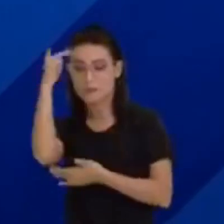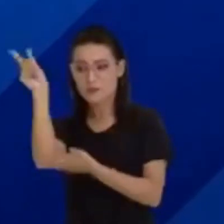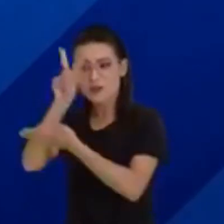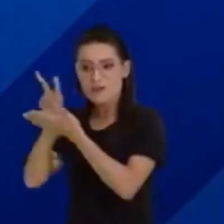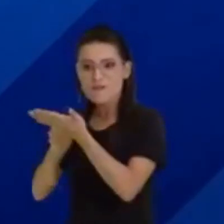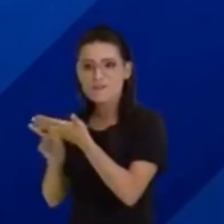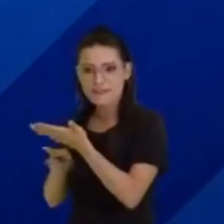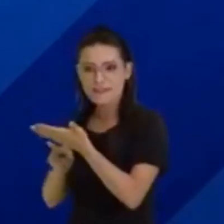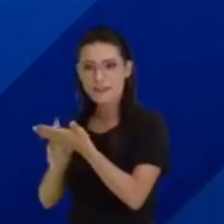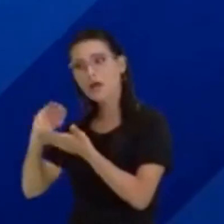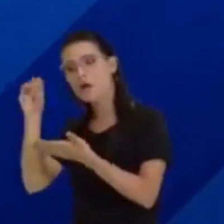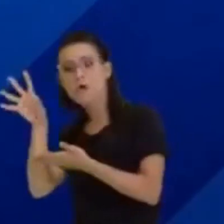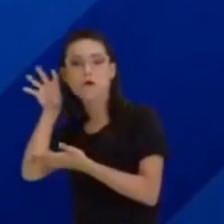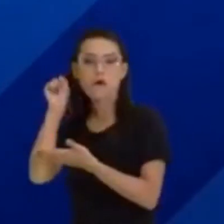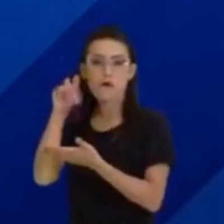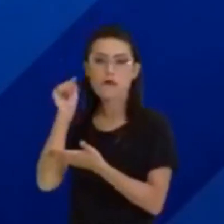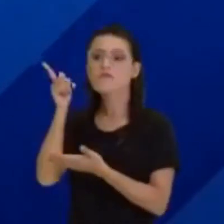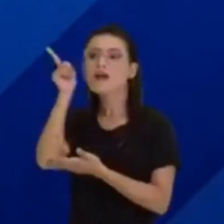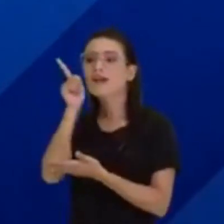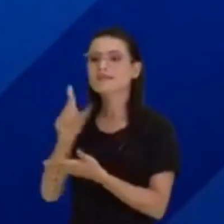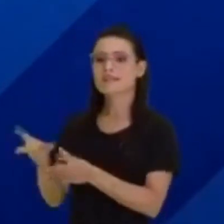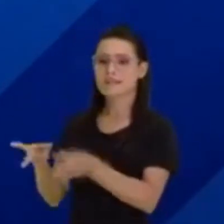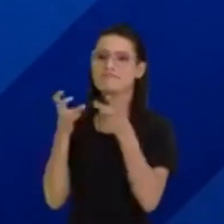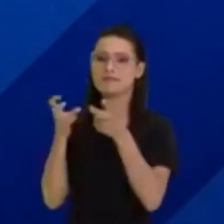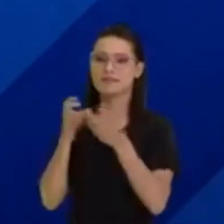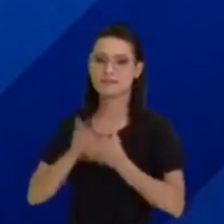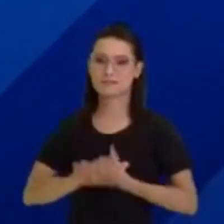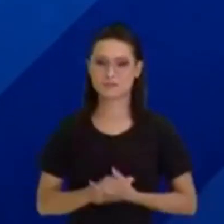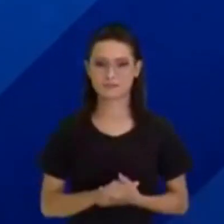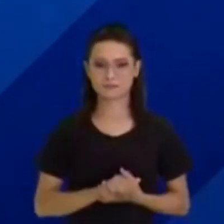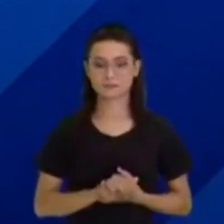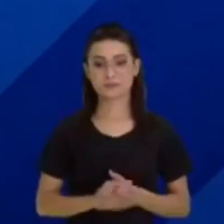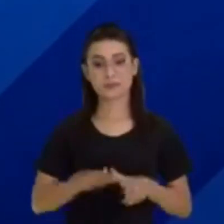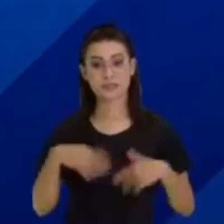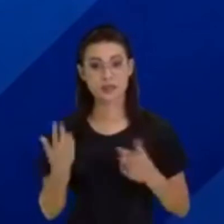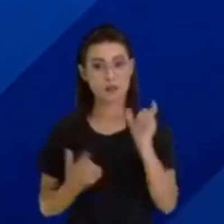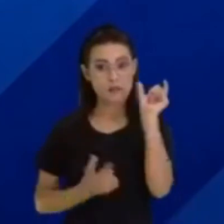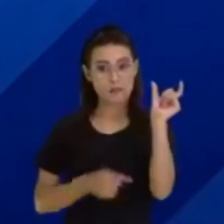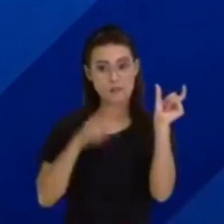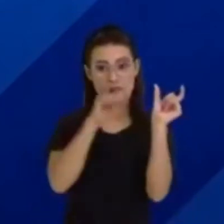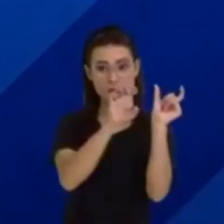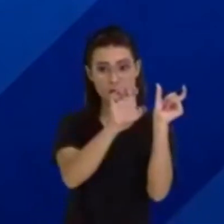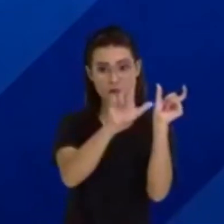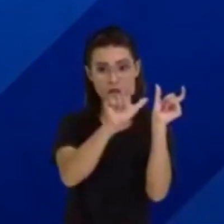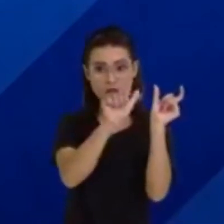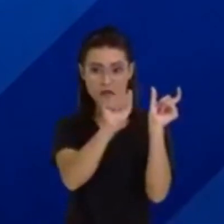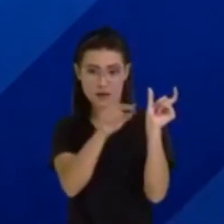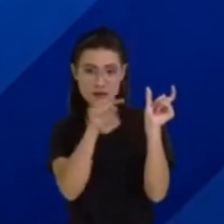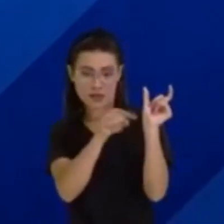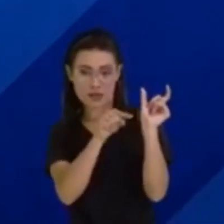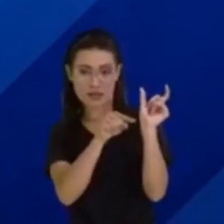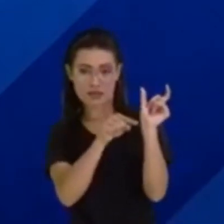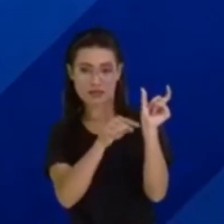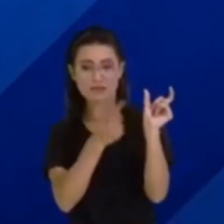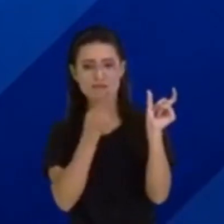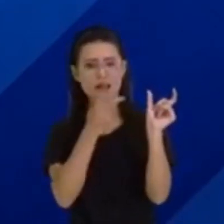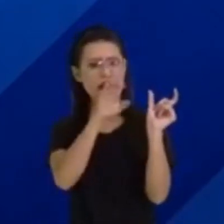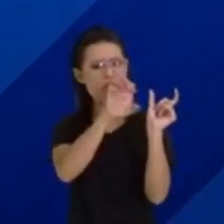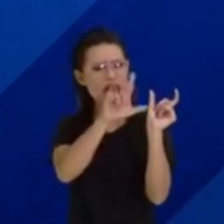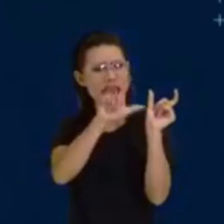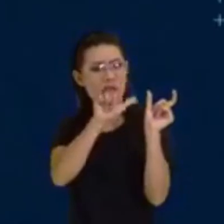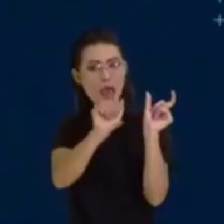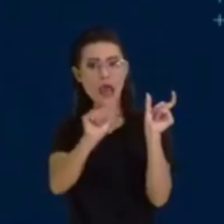por quem vai ouvir aquele texto. No caso da palavra ela, quando a neguinha fala, ela